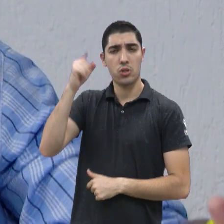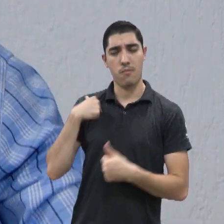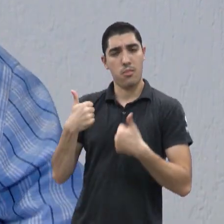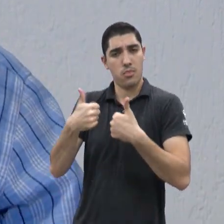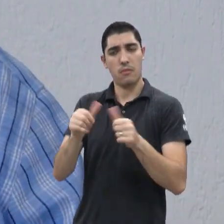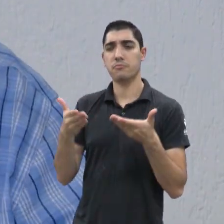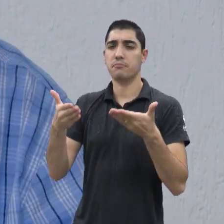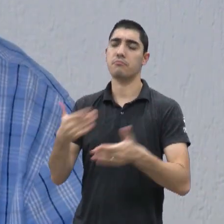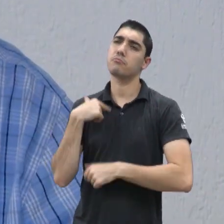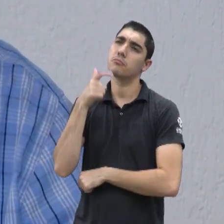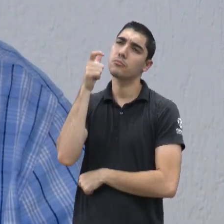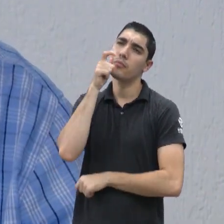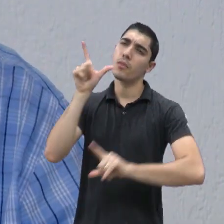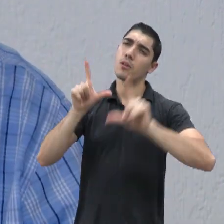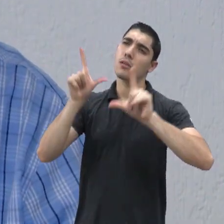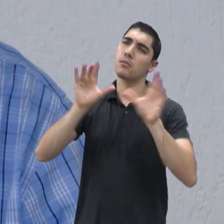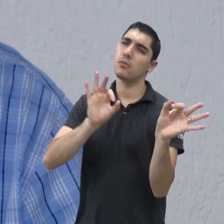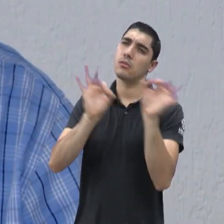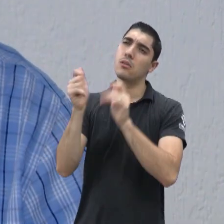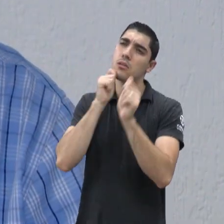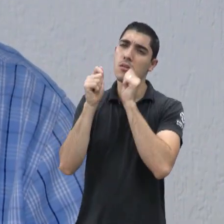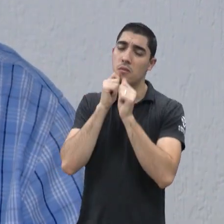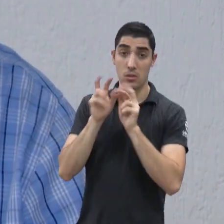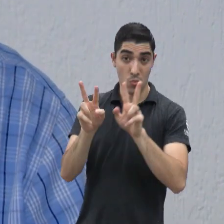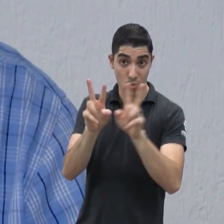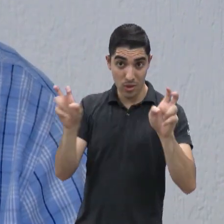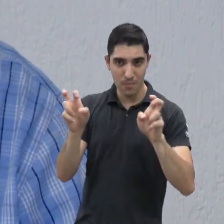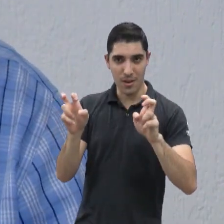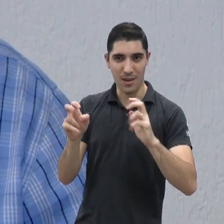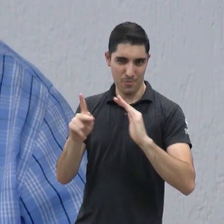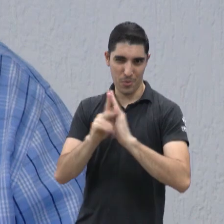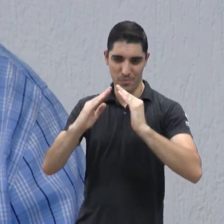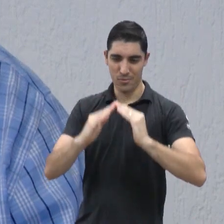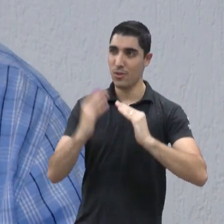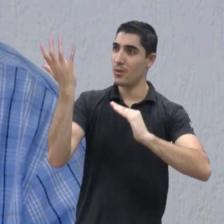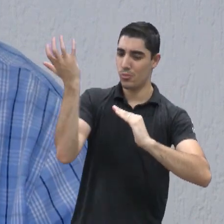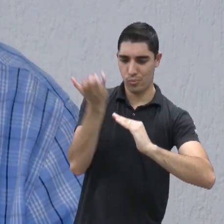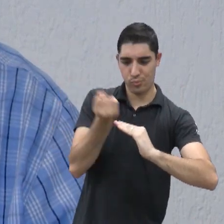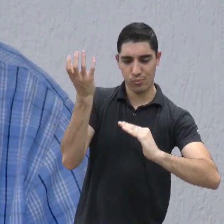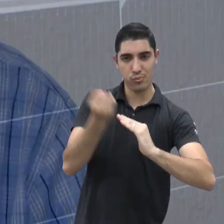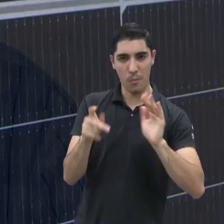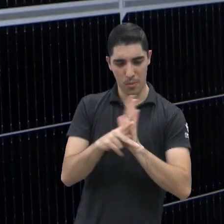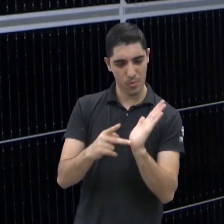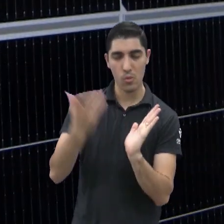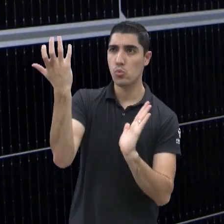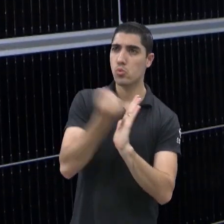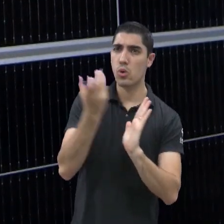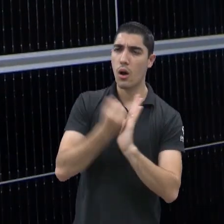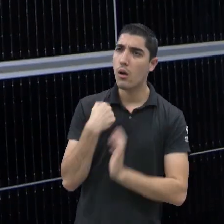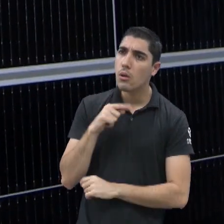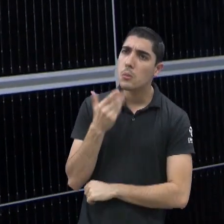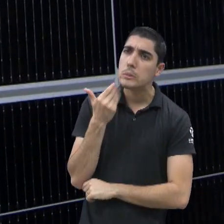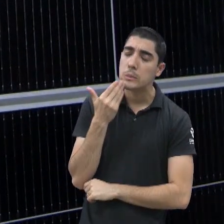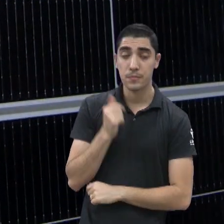reportagem sobre a energia solar. Falei, opa, peraí, por eu não vou entrar no ramo pelo conhecimento que eu tenho, né? A energia solar